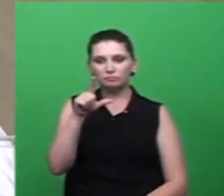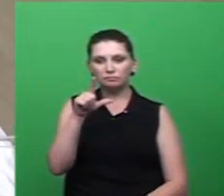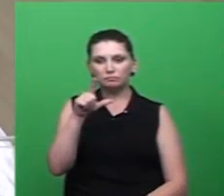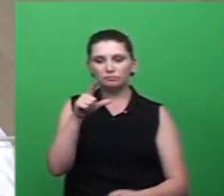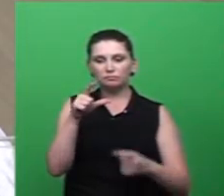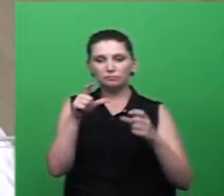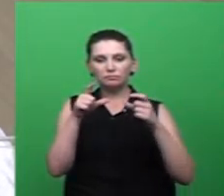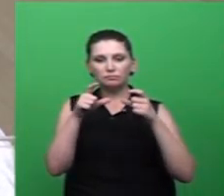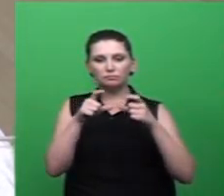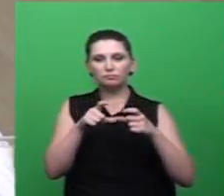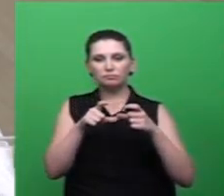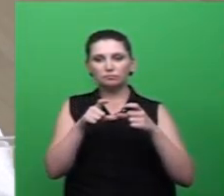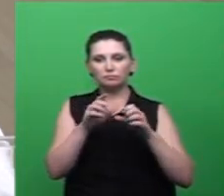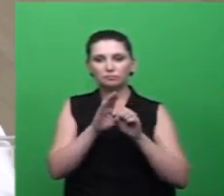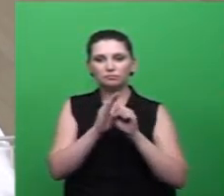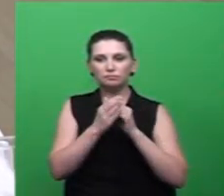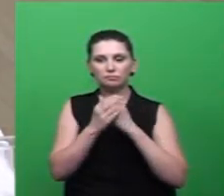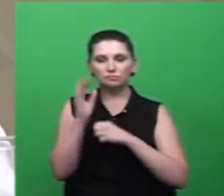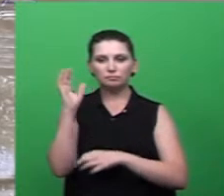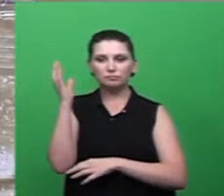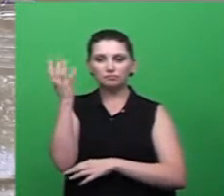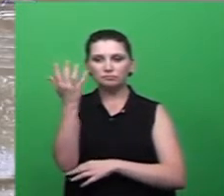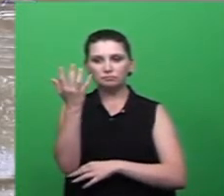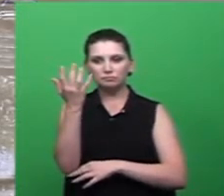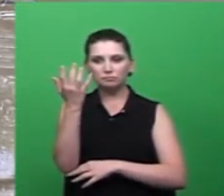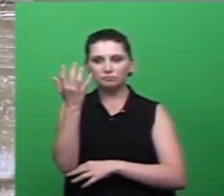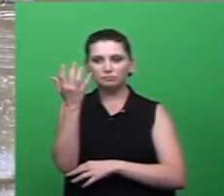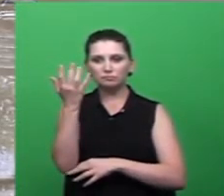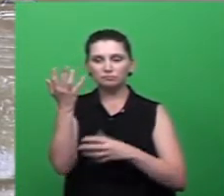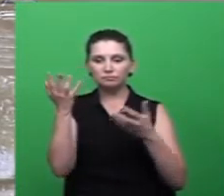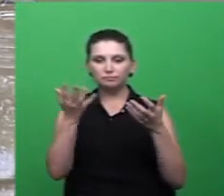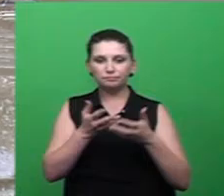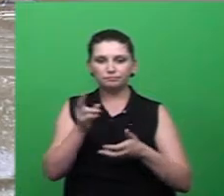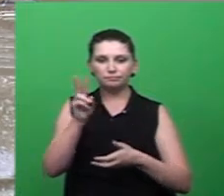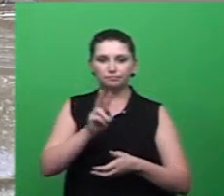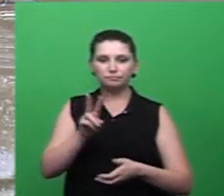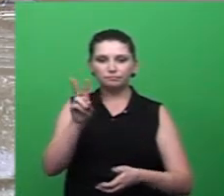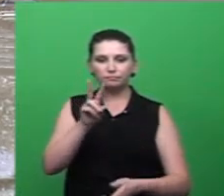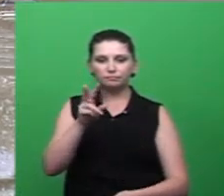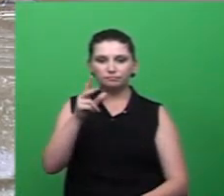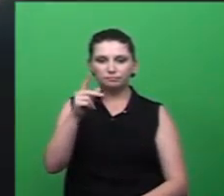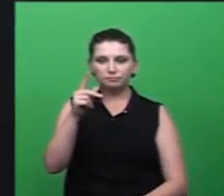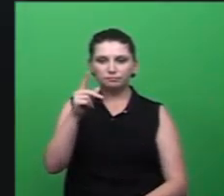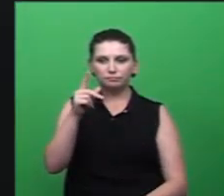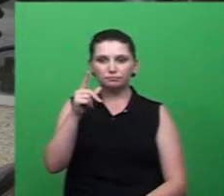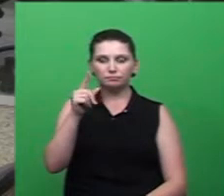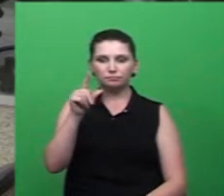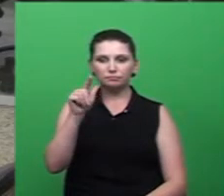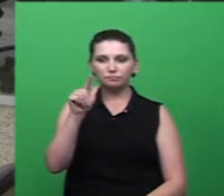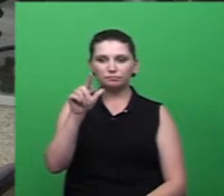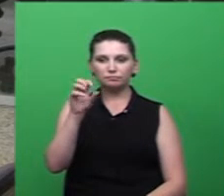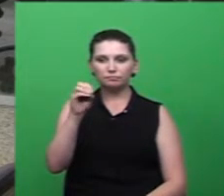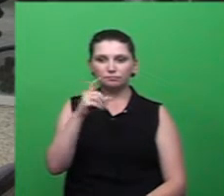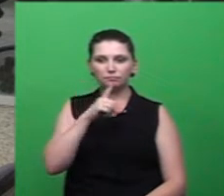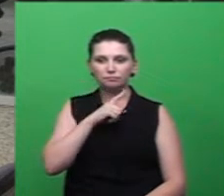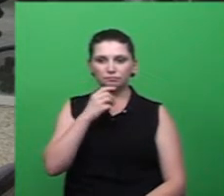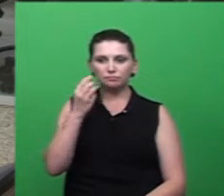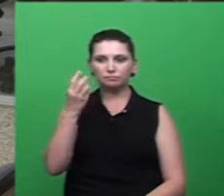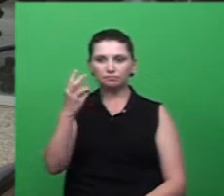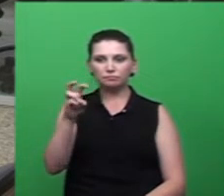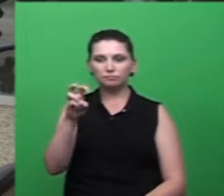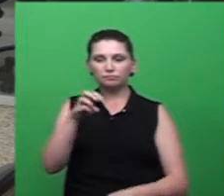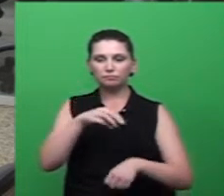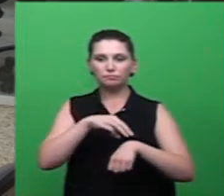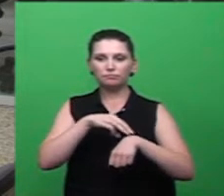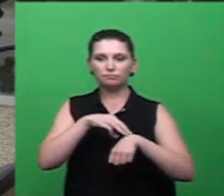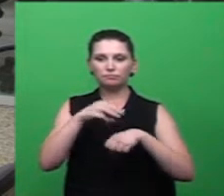O requerimento está em discussão. Com a palavra, vereador José Paulo Ferrares. Vossa Excelência dispõe